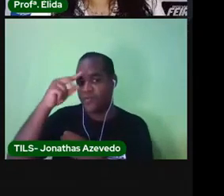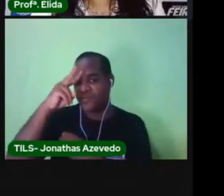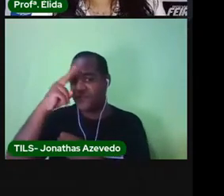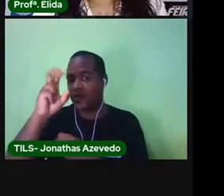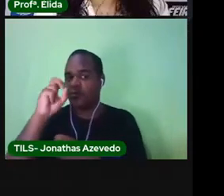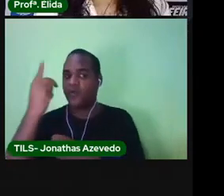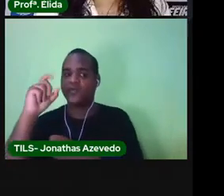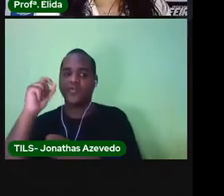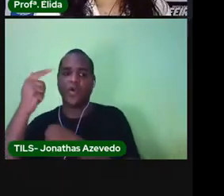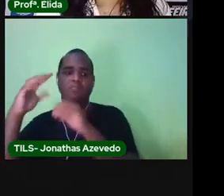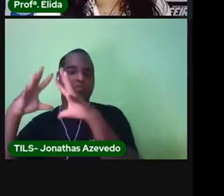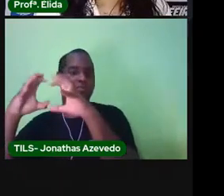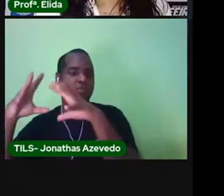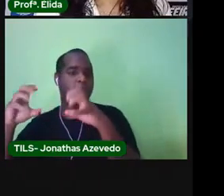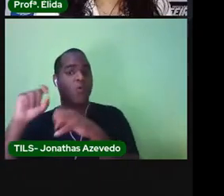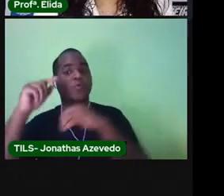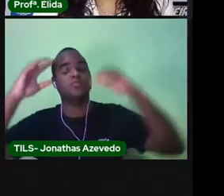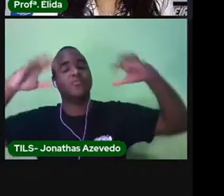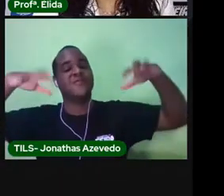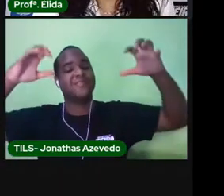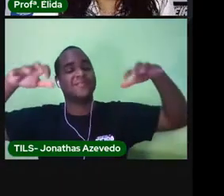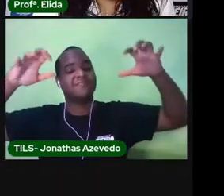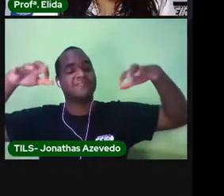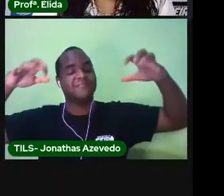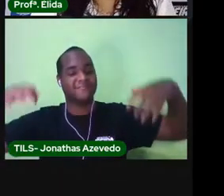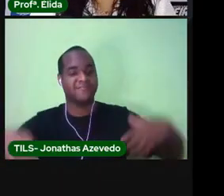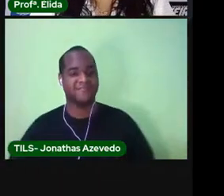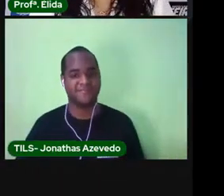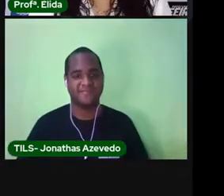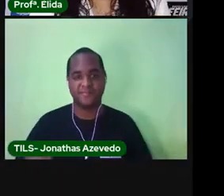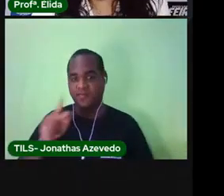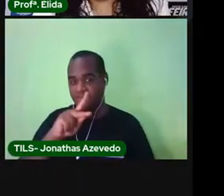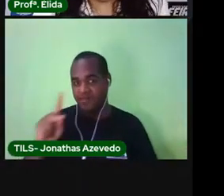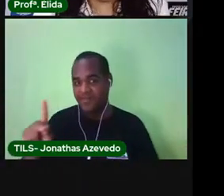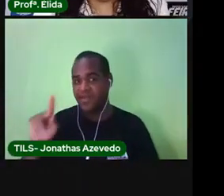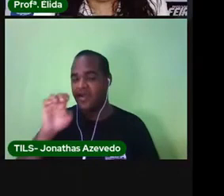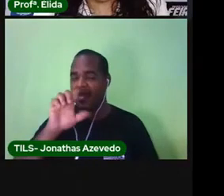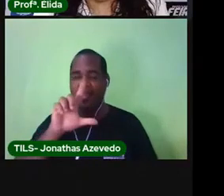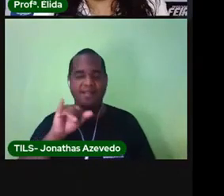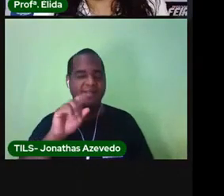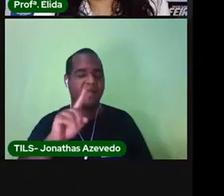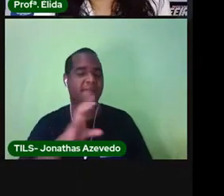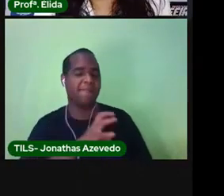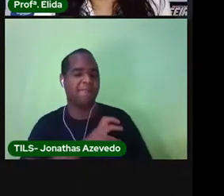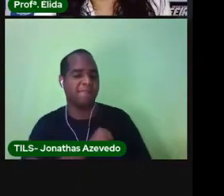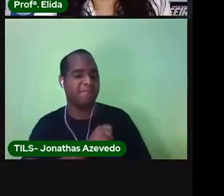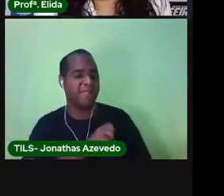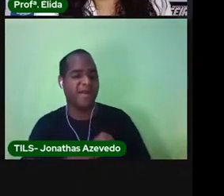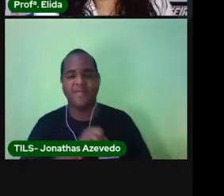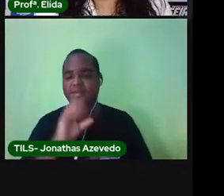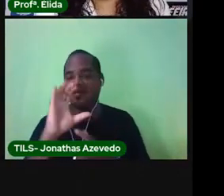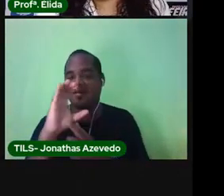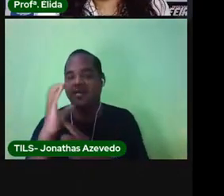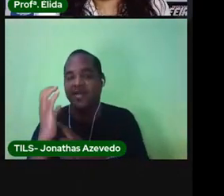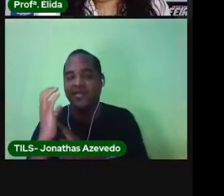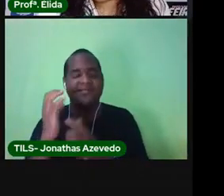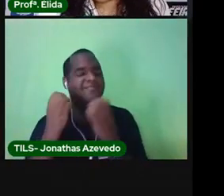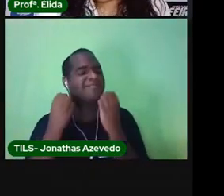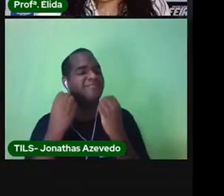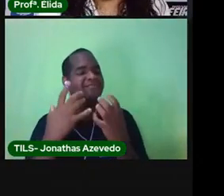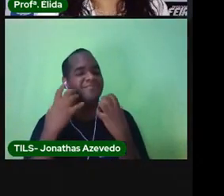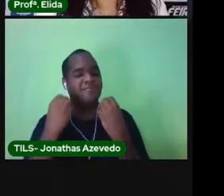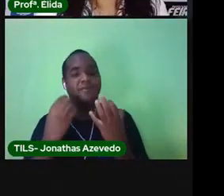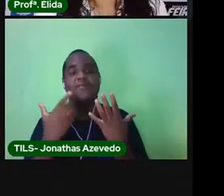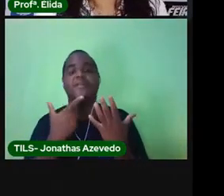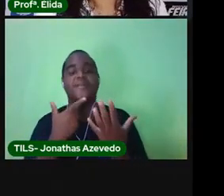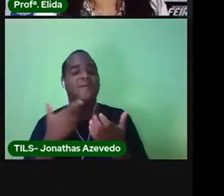nublado ou está chovendo? Pró-Elita ama todos os tipos de tempo. Cada um deles dá vontade de fazer